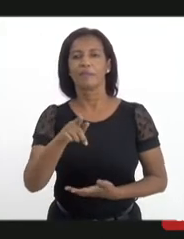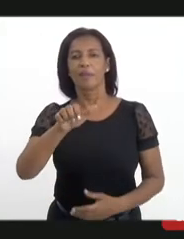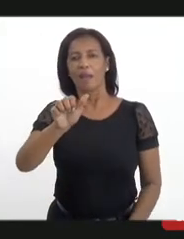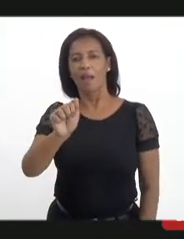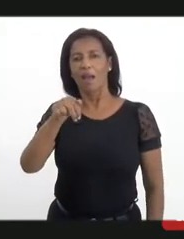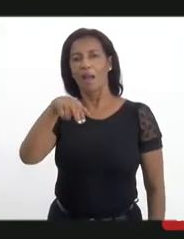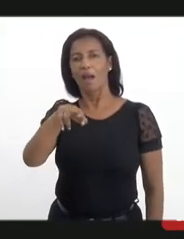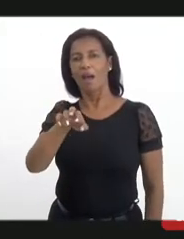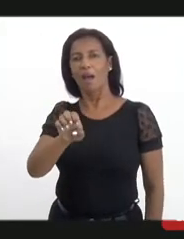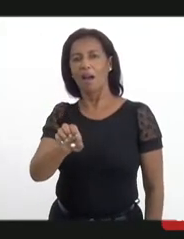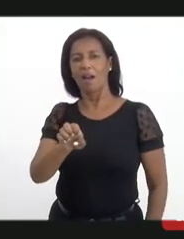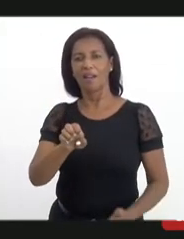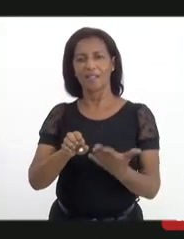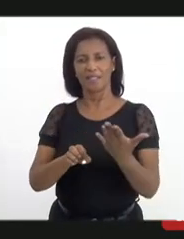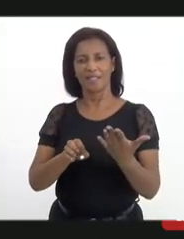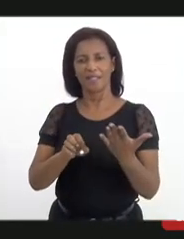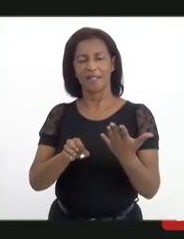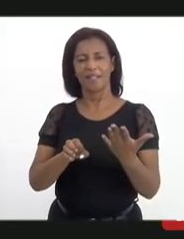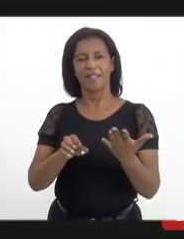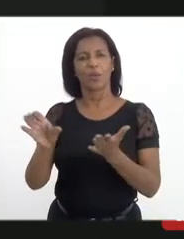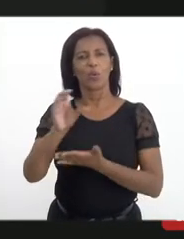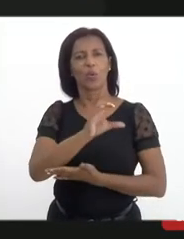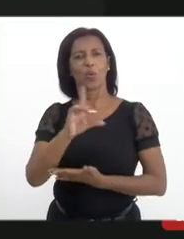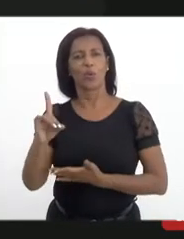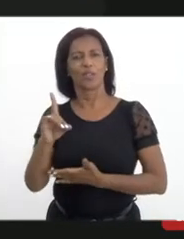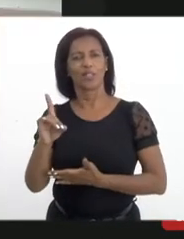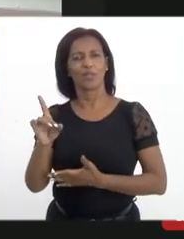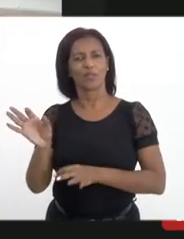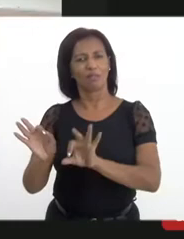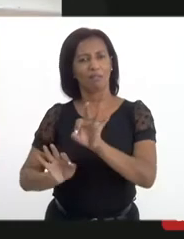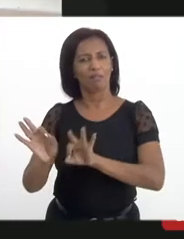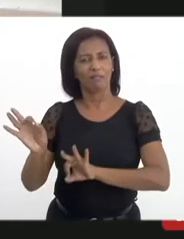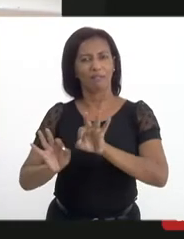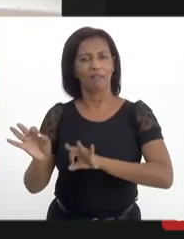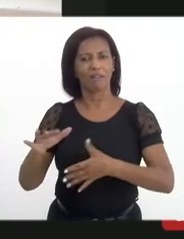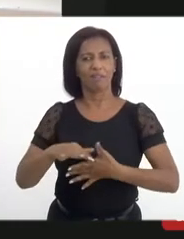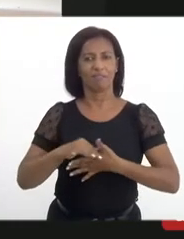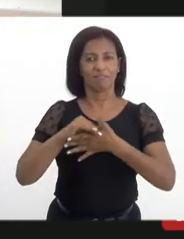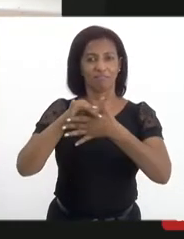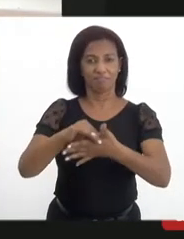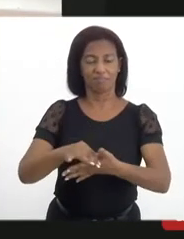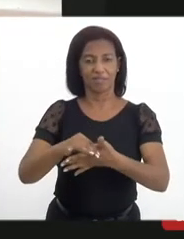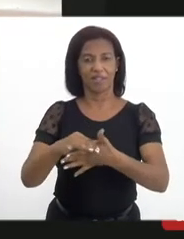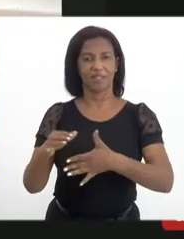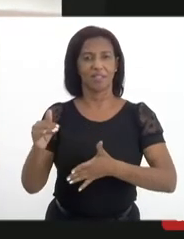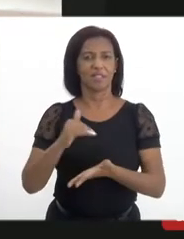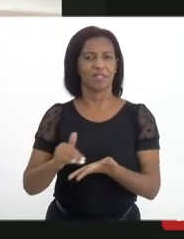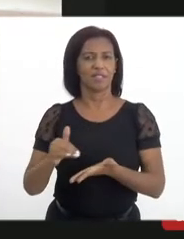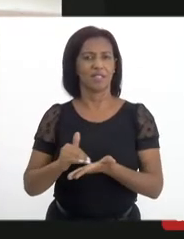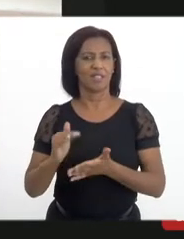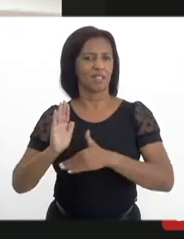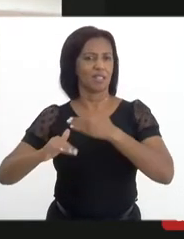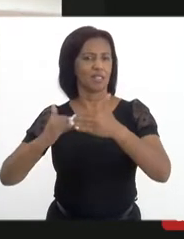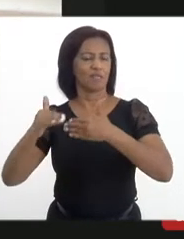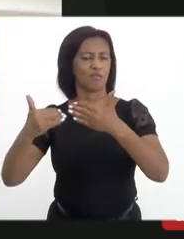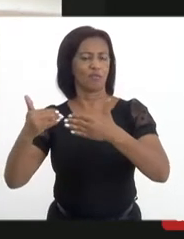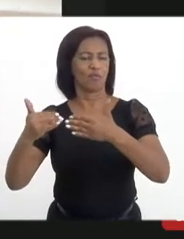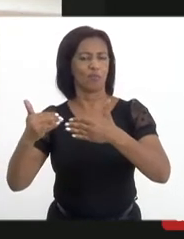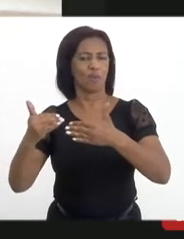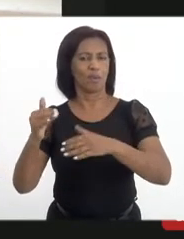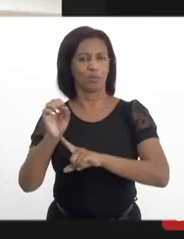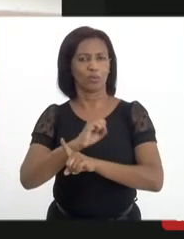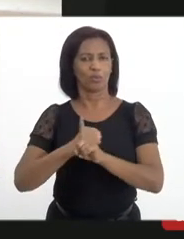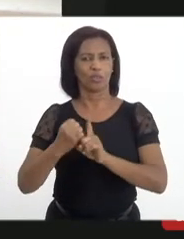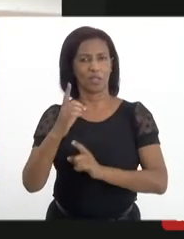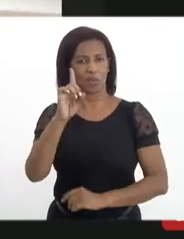Anne Christian Bartolomeu, que é a coordenadora de projetos, representando a Secretaria de Estado de Desenvolvimento Social e Direitos